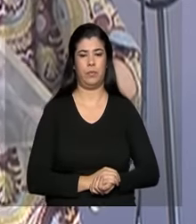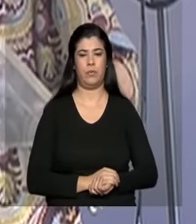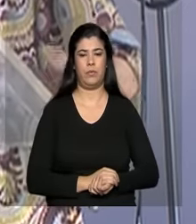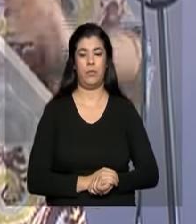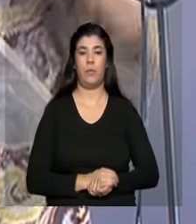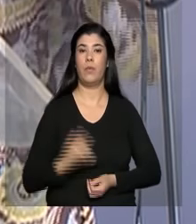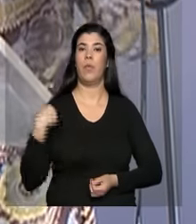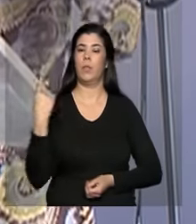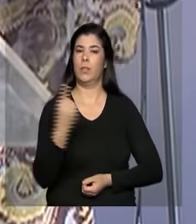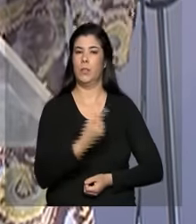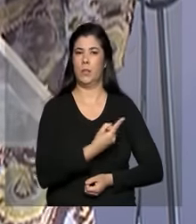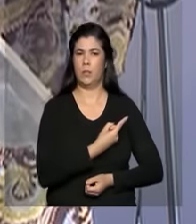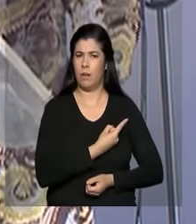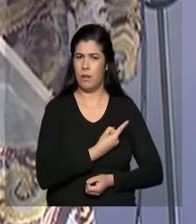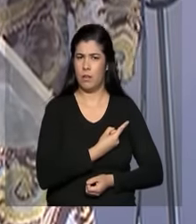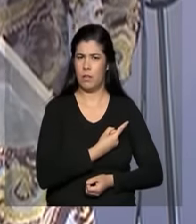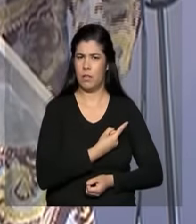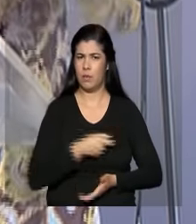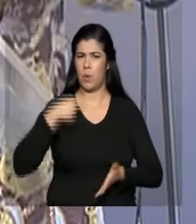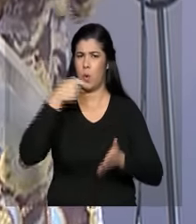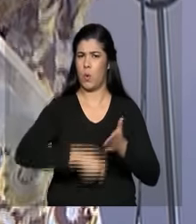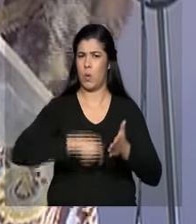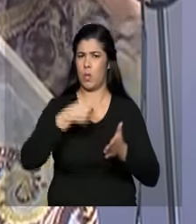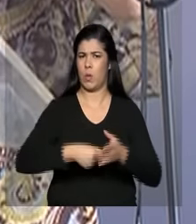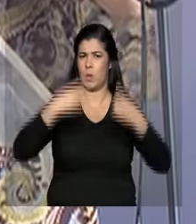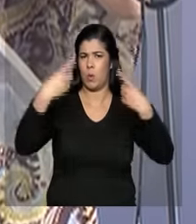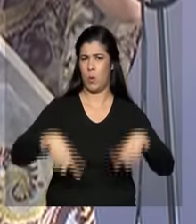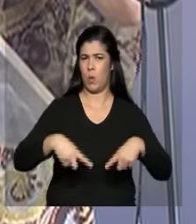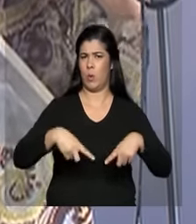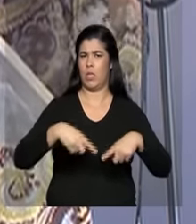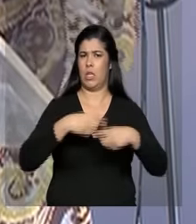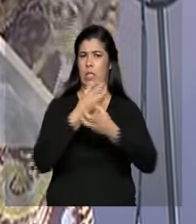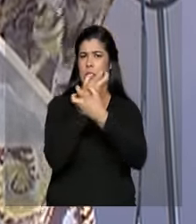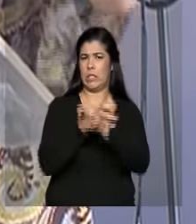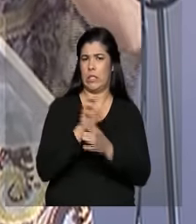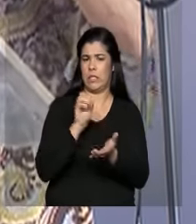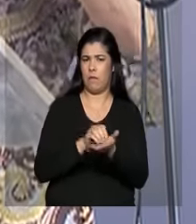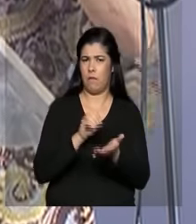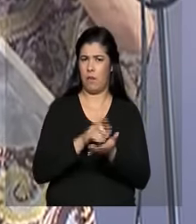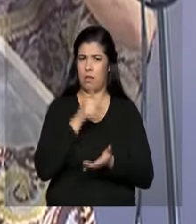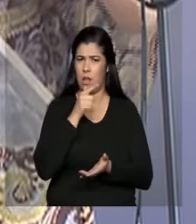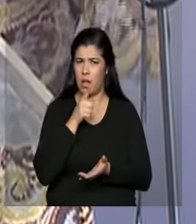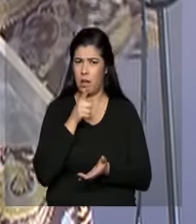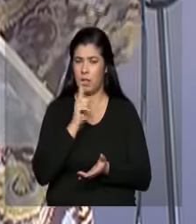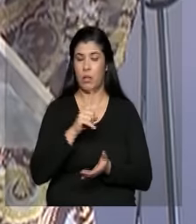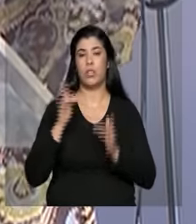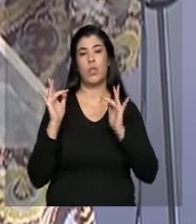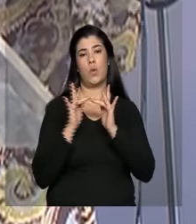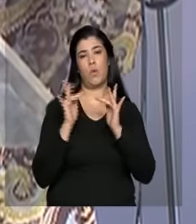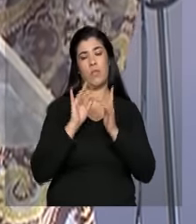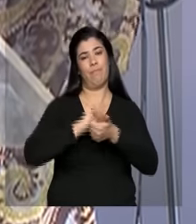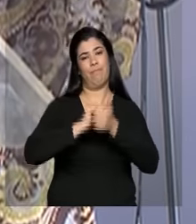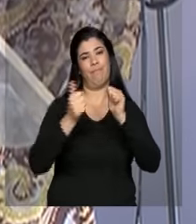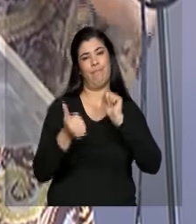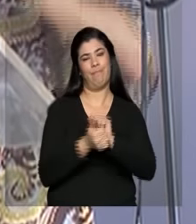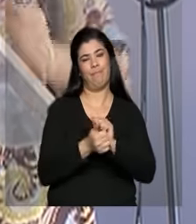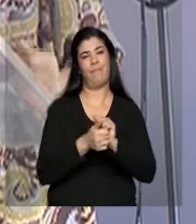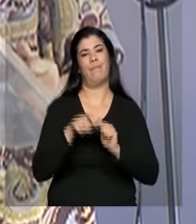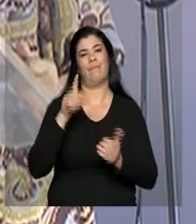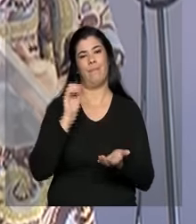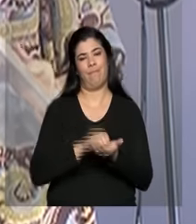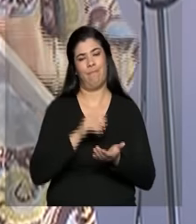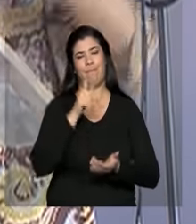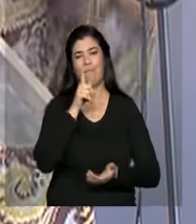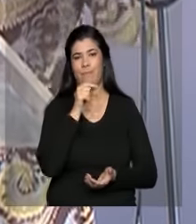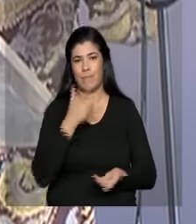gente não combate seca. O que a gente faz? A gente convive com a seca. O que é conviver com